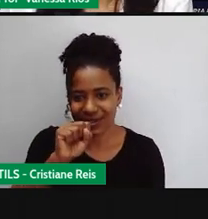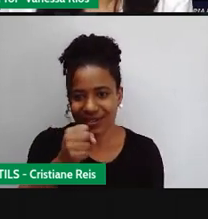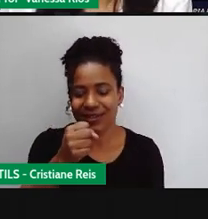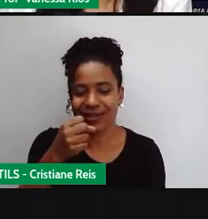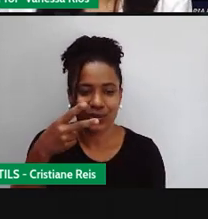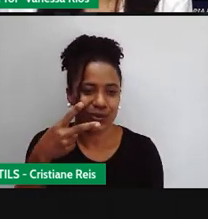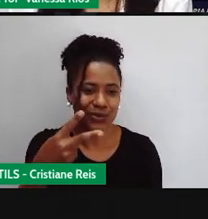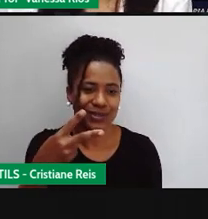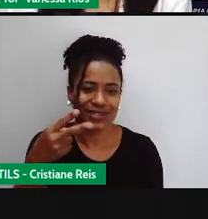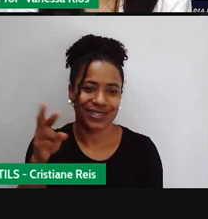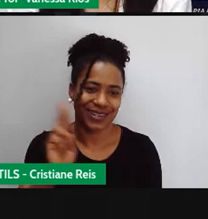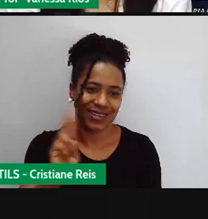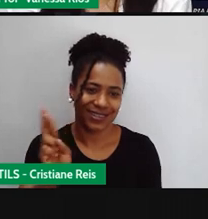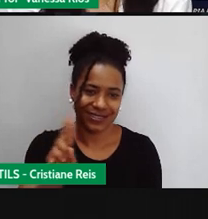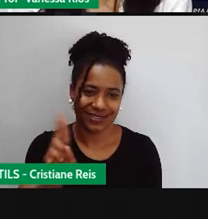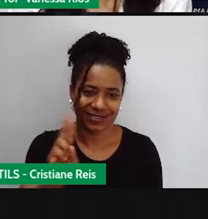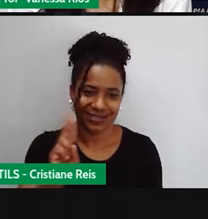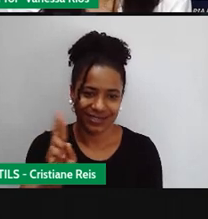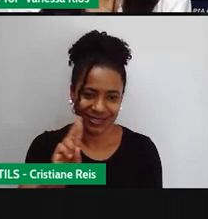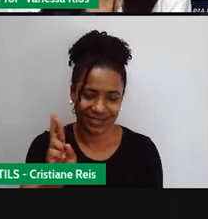182 reais.